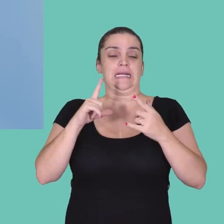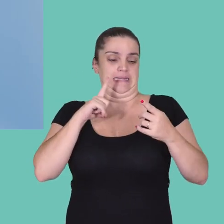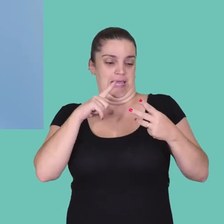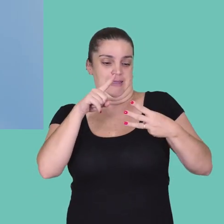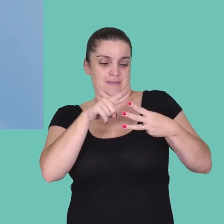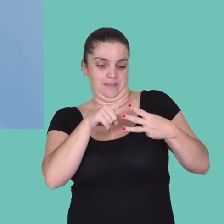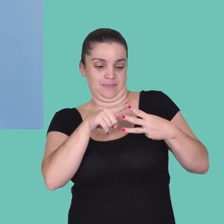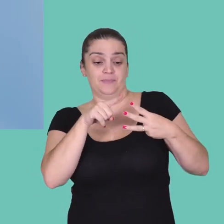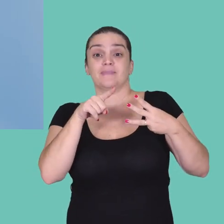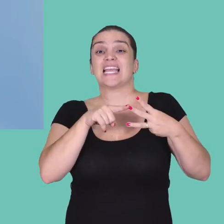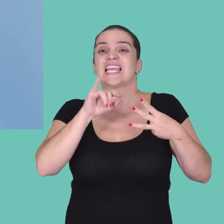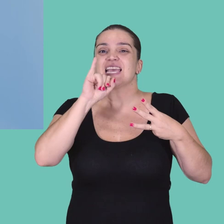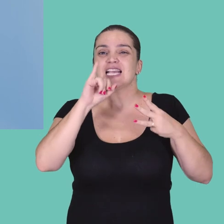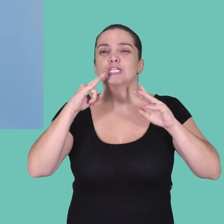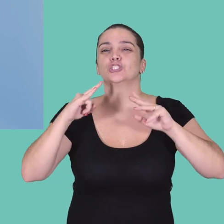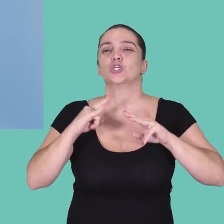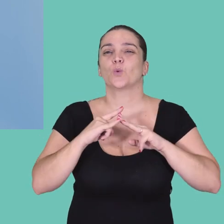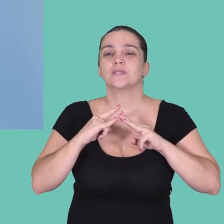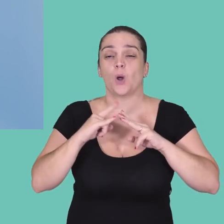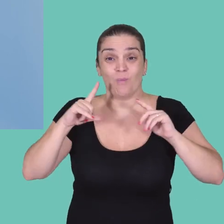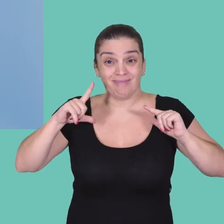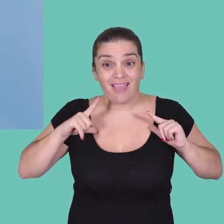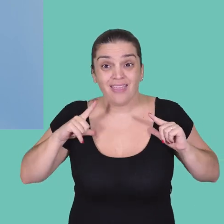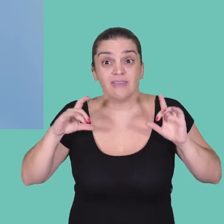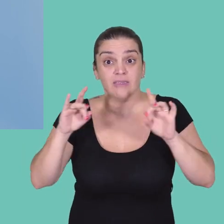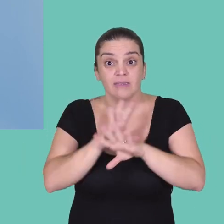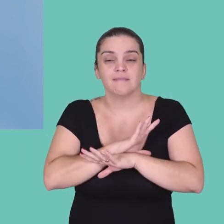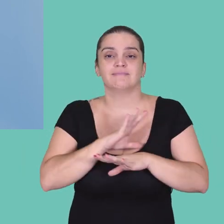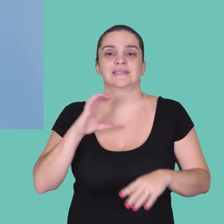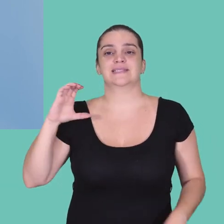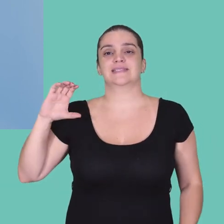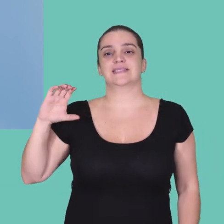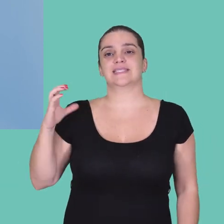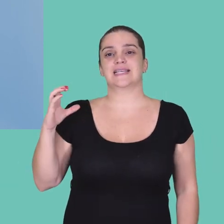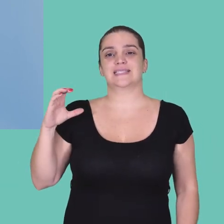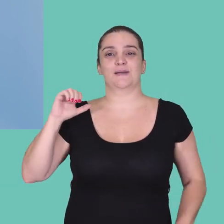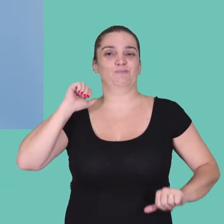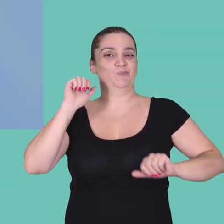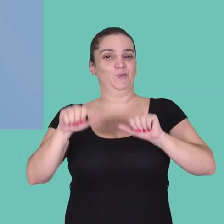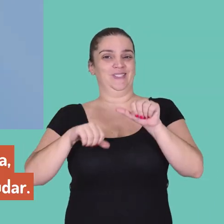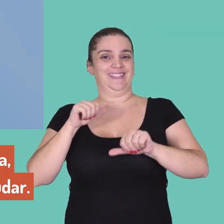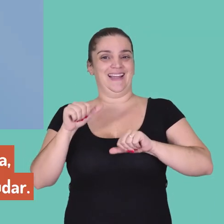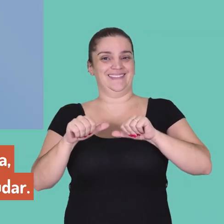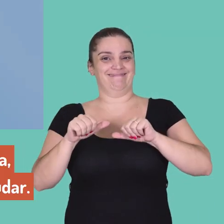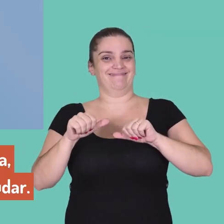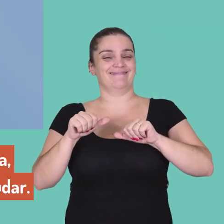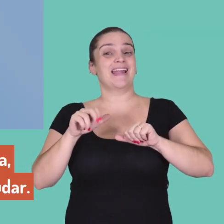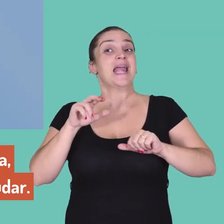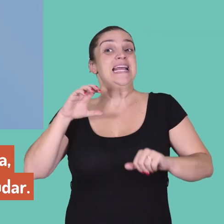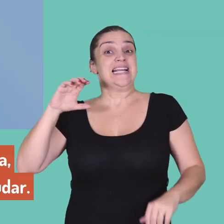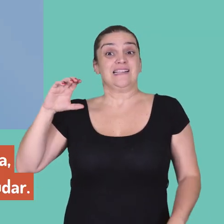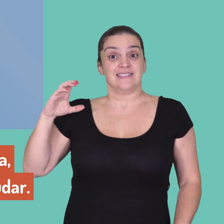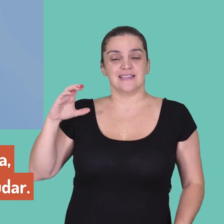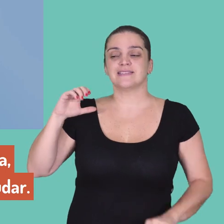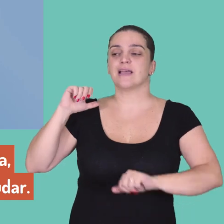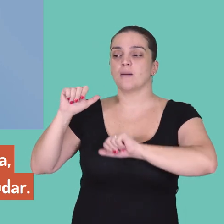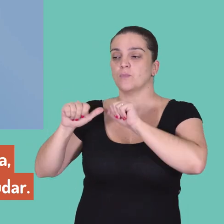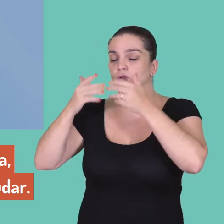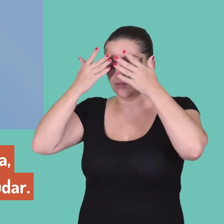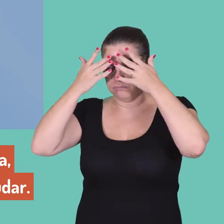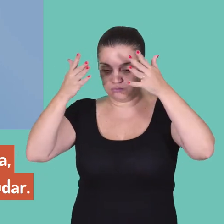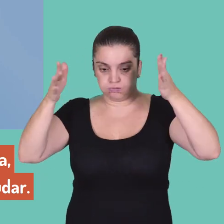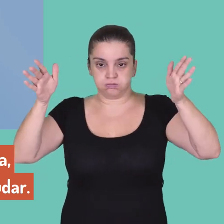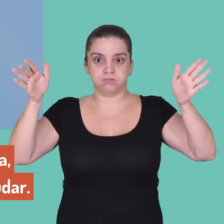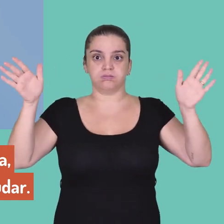momento que a gente tiver dados e instituições, vai ter uma coisa que vai mudar. A ciência vai mudar. Porque a ciência vai se tornar mais